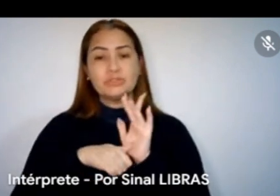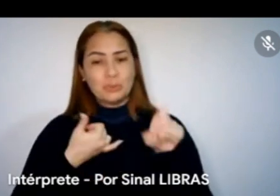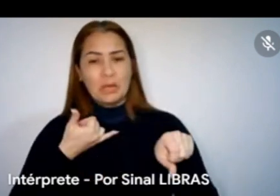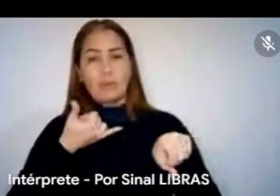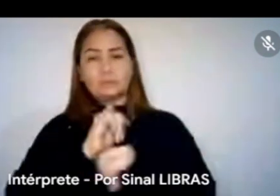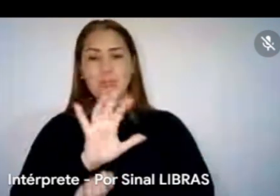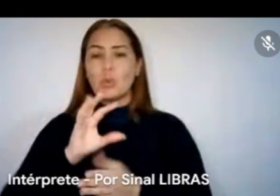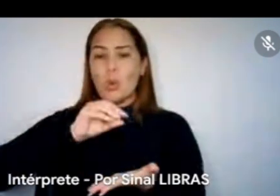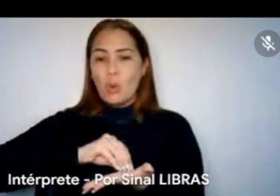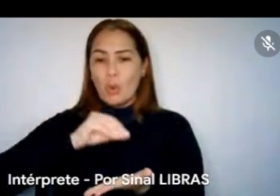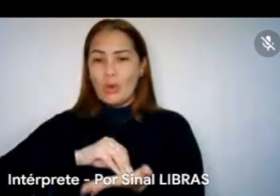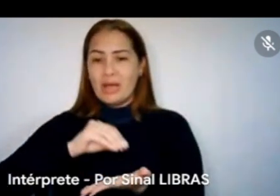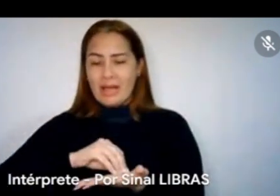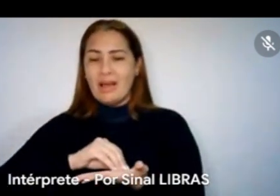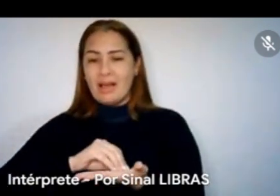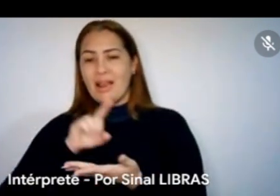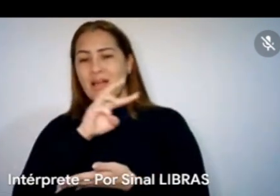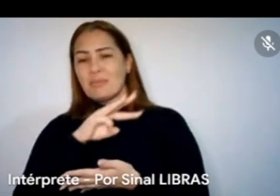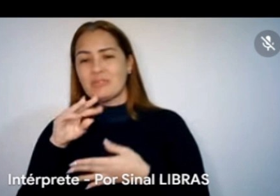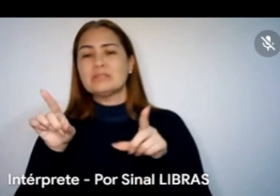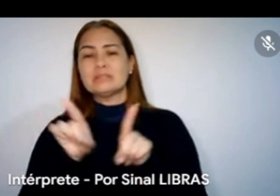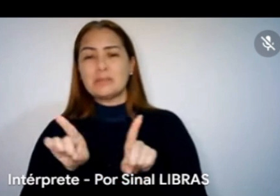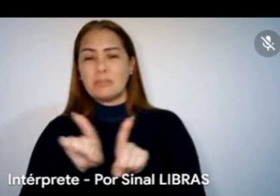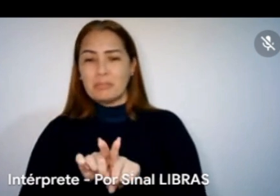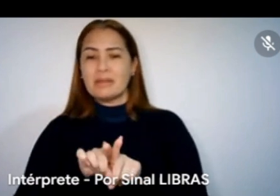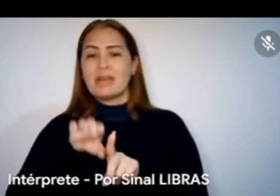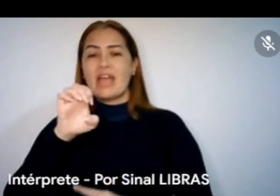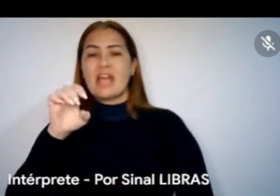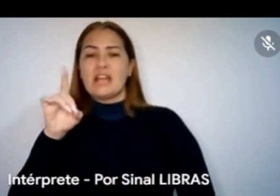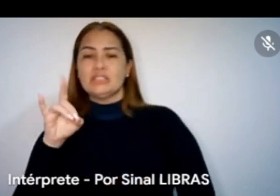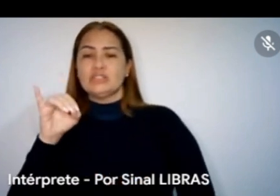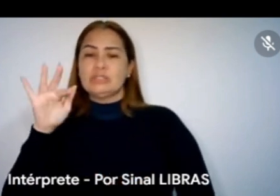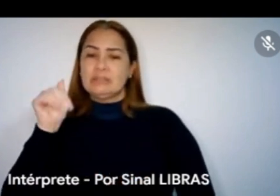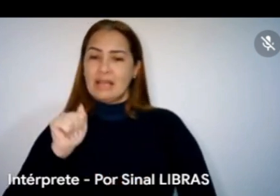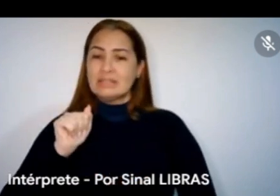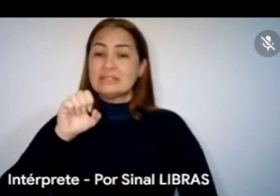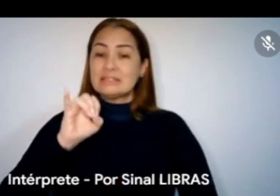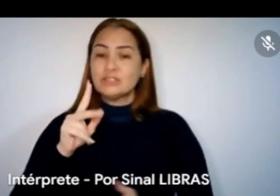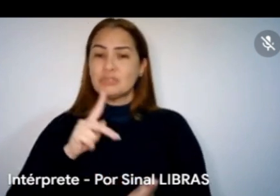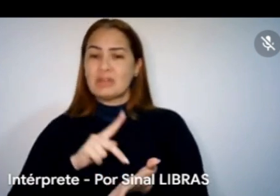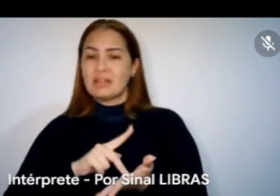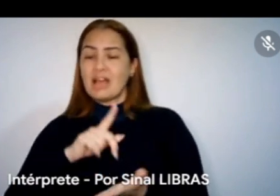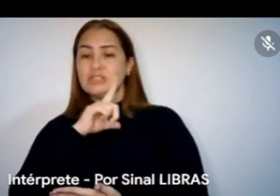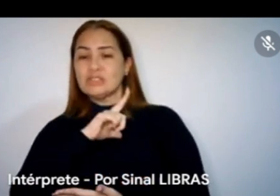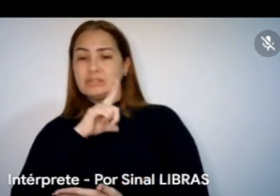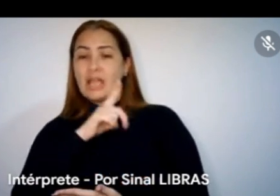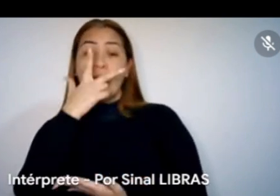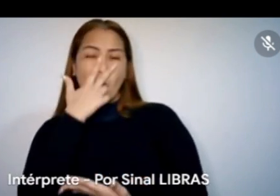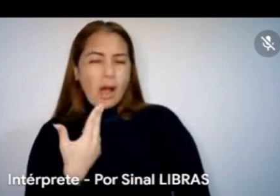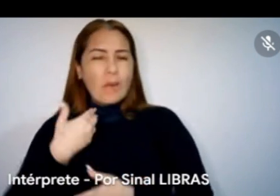minuta dos editais, realmente tenhamos novas oitivas, como sugeriu o Yara.